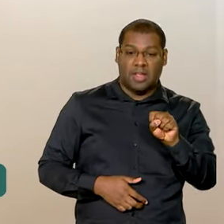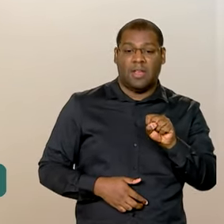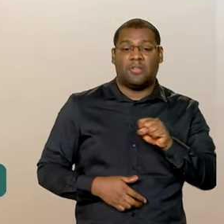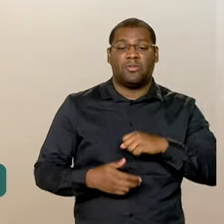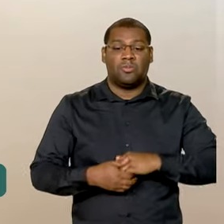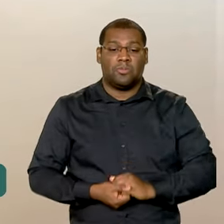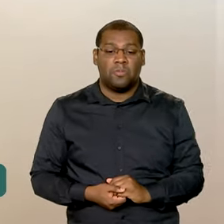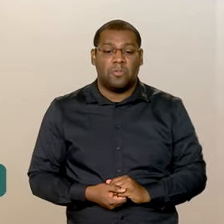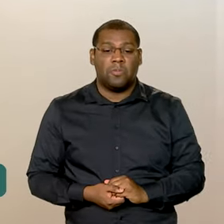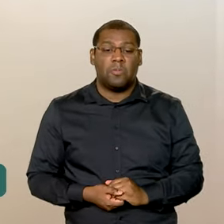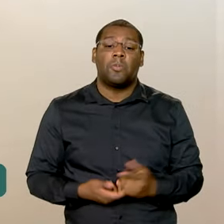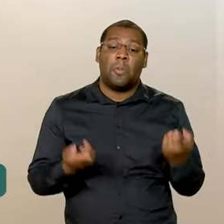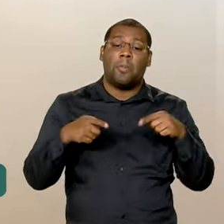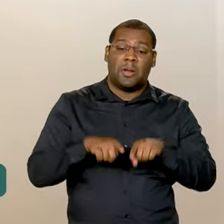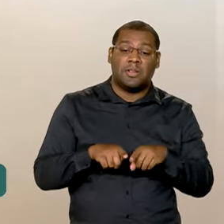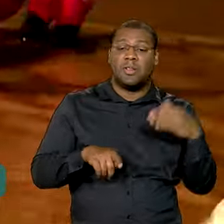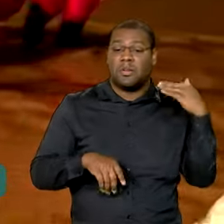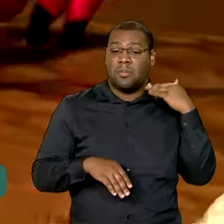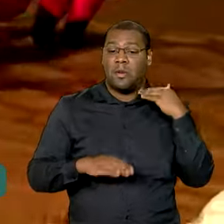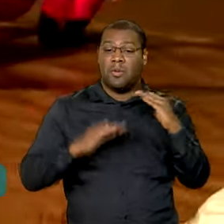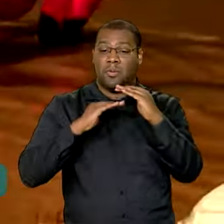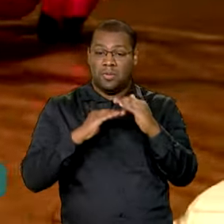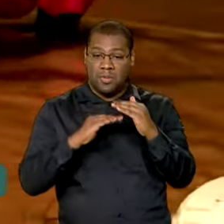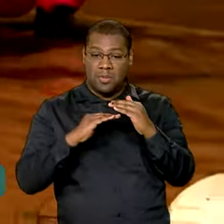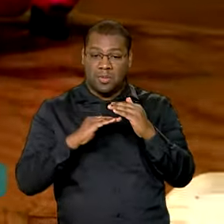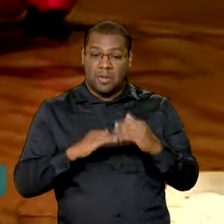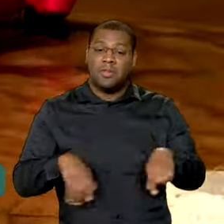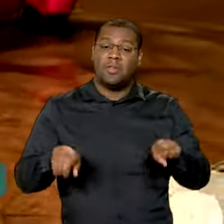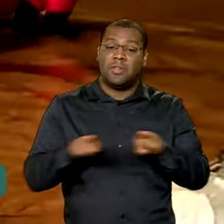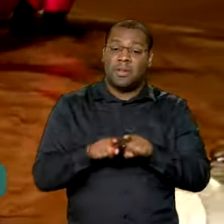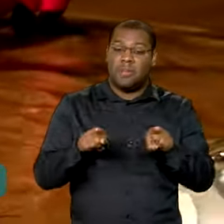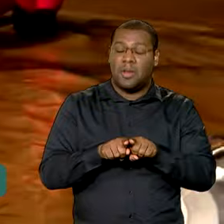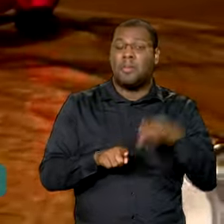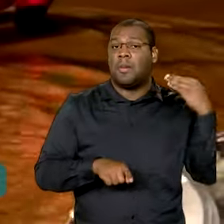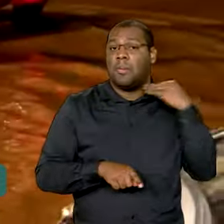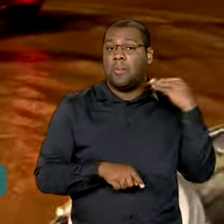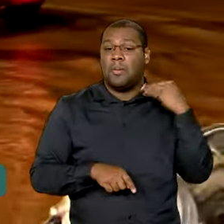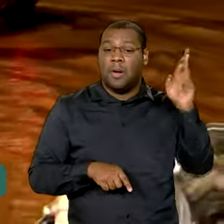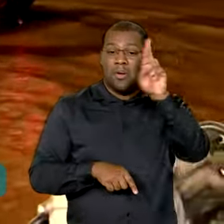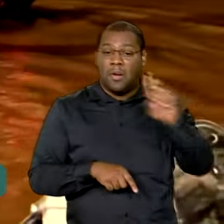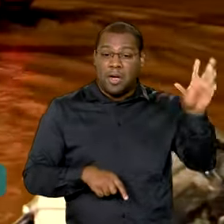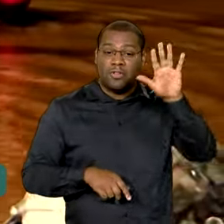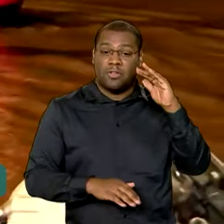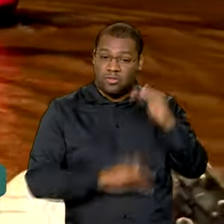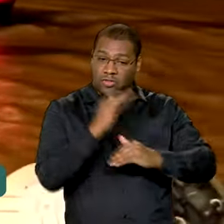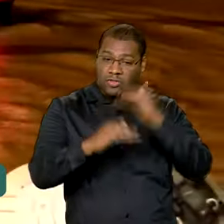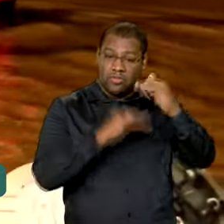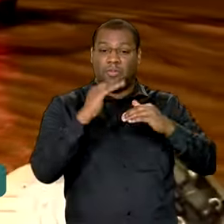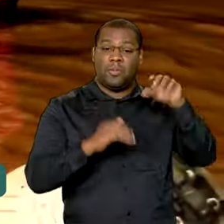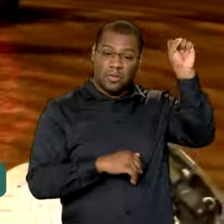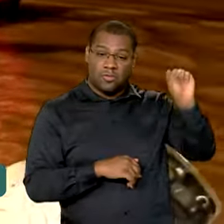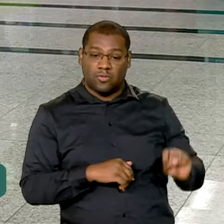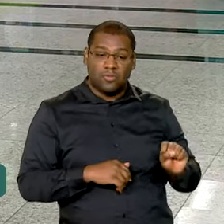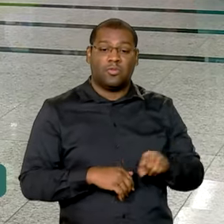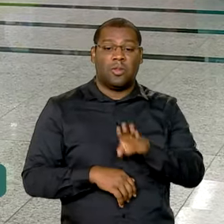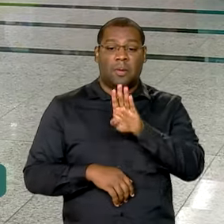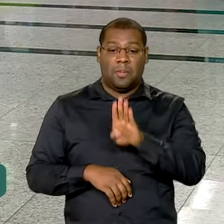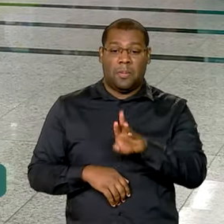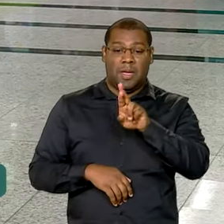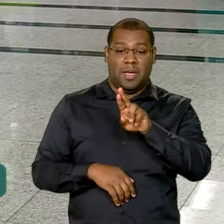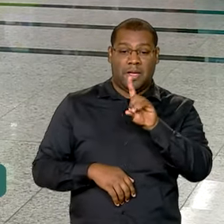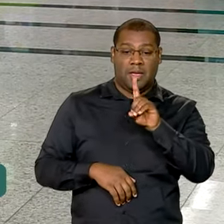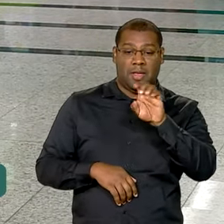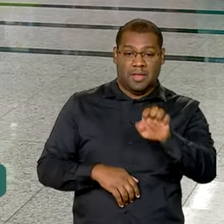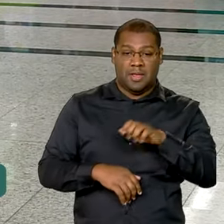BNDES, o Banco do Brasil e o Banco Regional de Desenvolvimento do Extremo Sul, BRDE. A